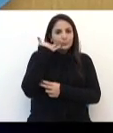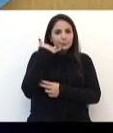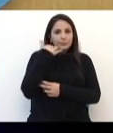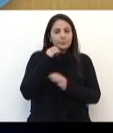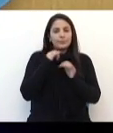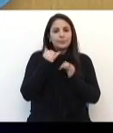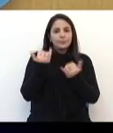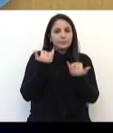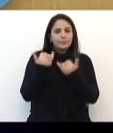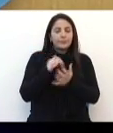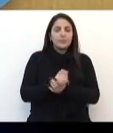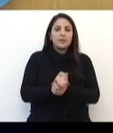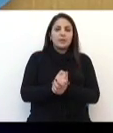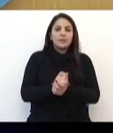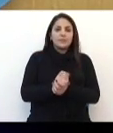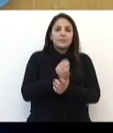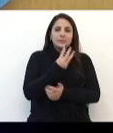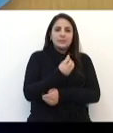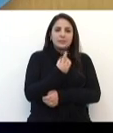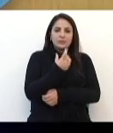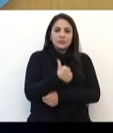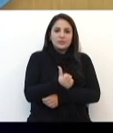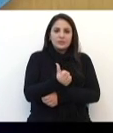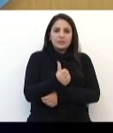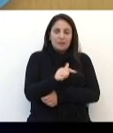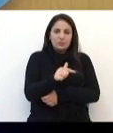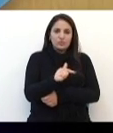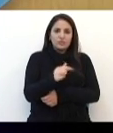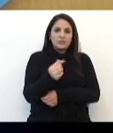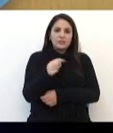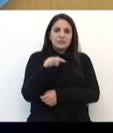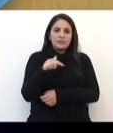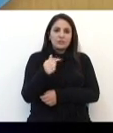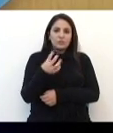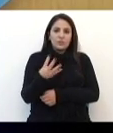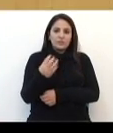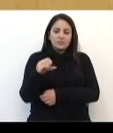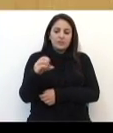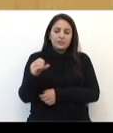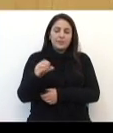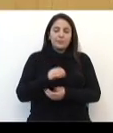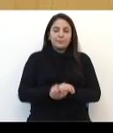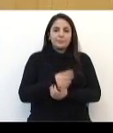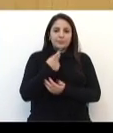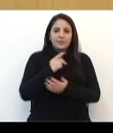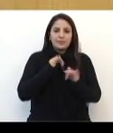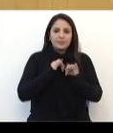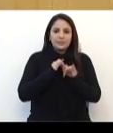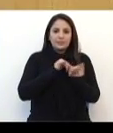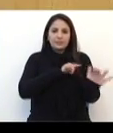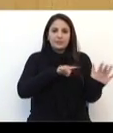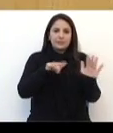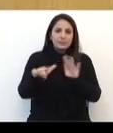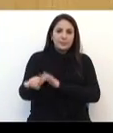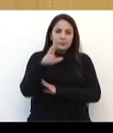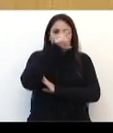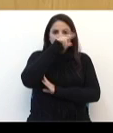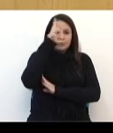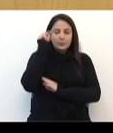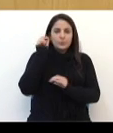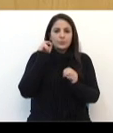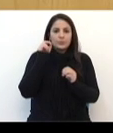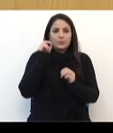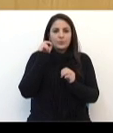mais informações é o 3317-7400. E nesta semana, o Parlamento